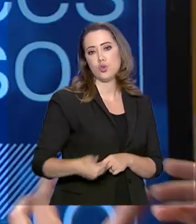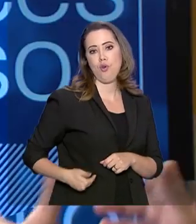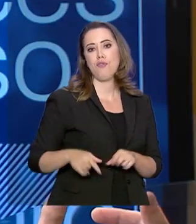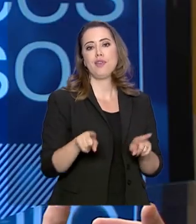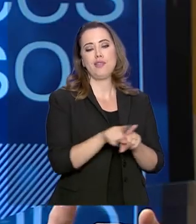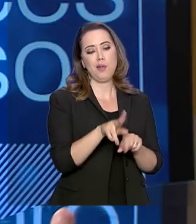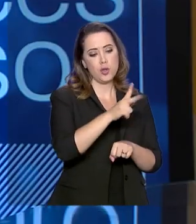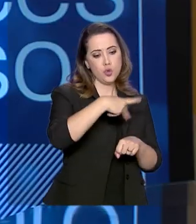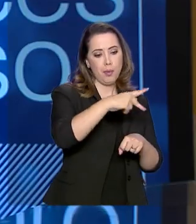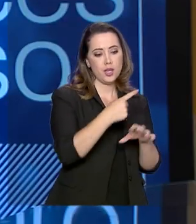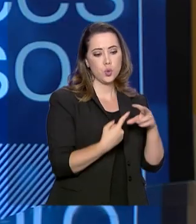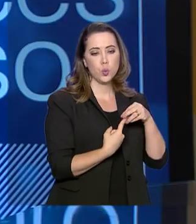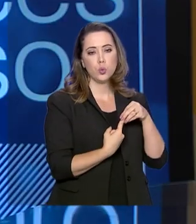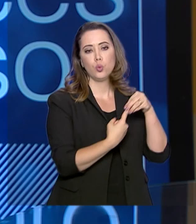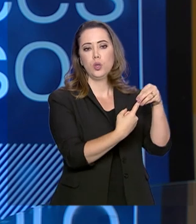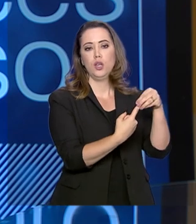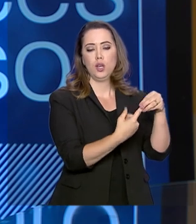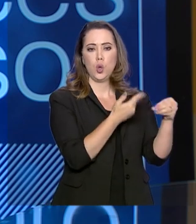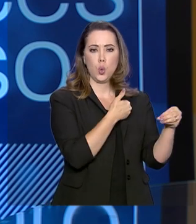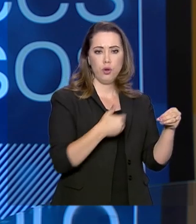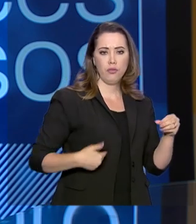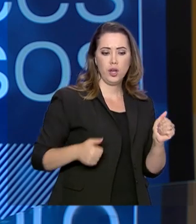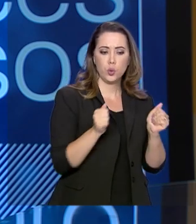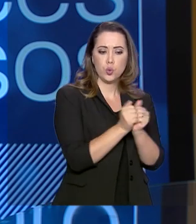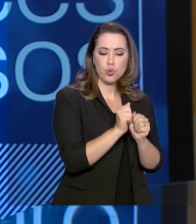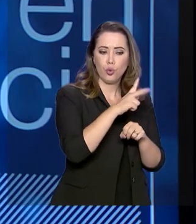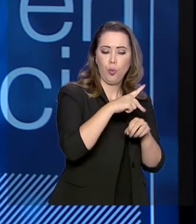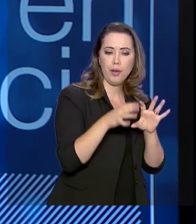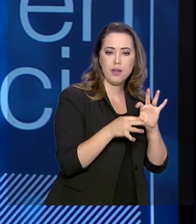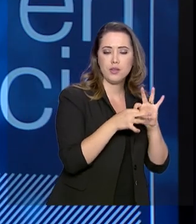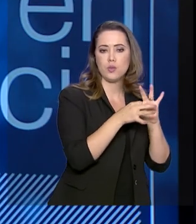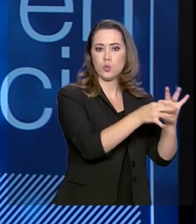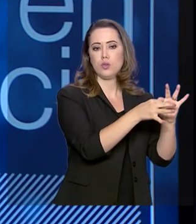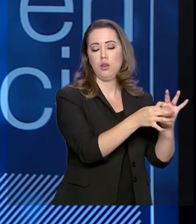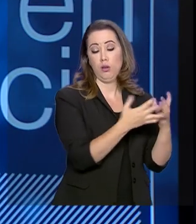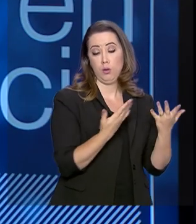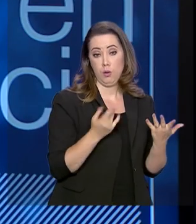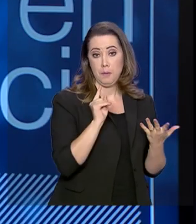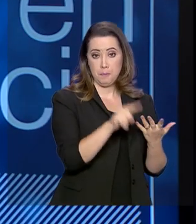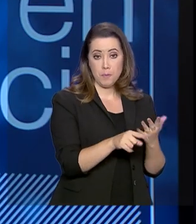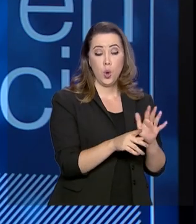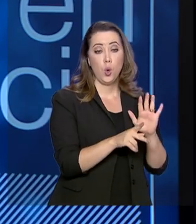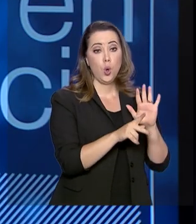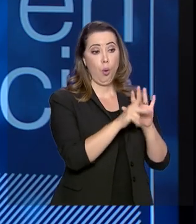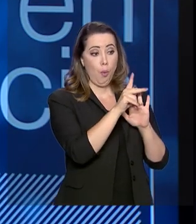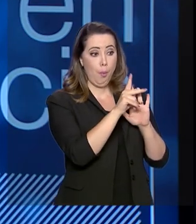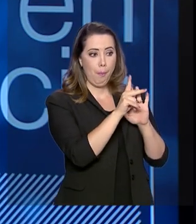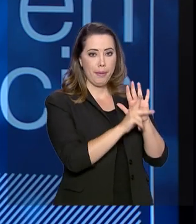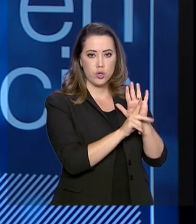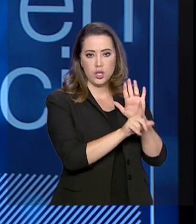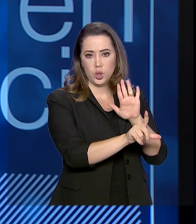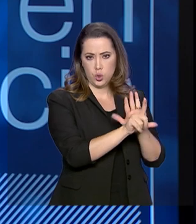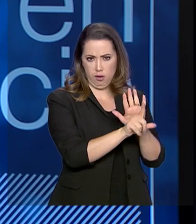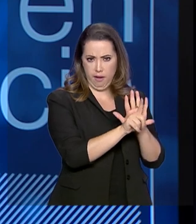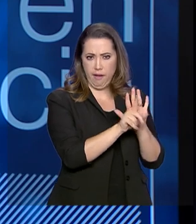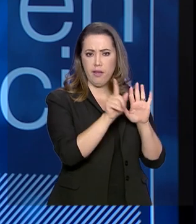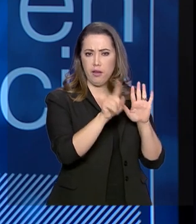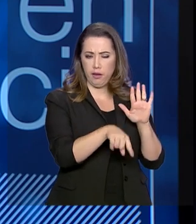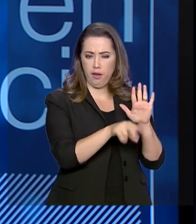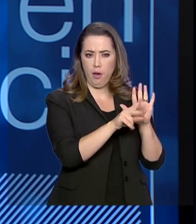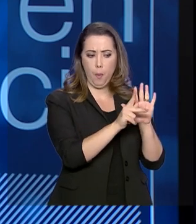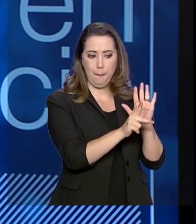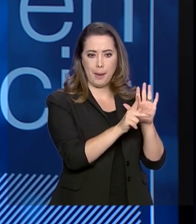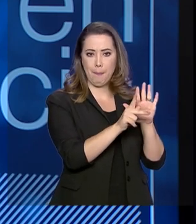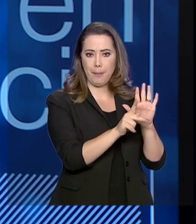de país unificada. O projeto de lei do PPA, que foi encaminhado agora ao Congresso Nacional para vigorar de 2020 a 2023,